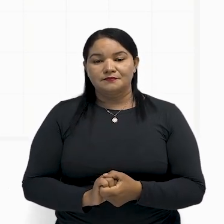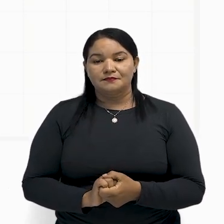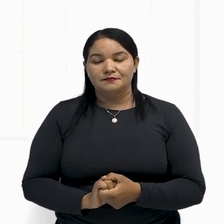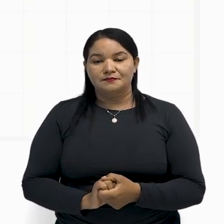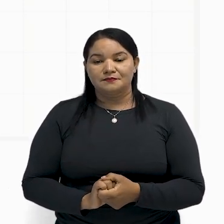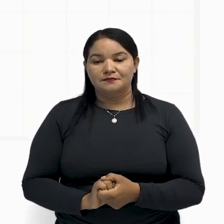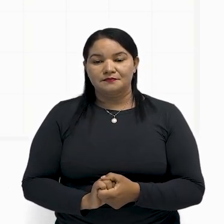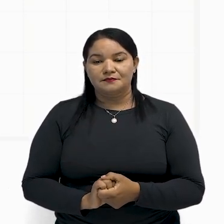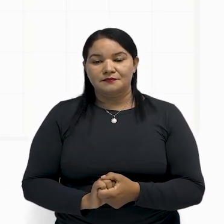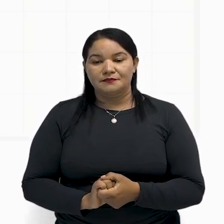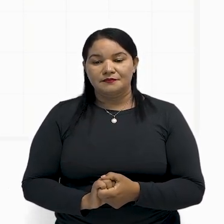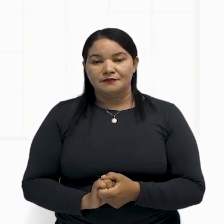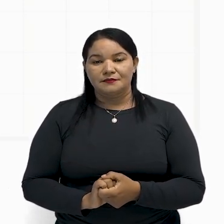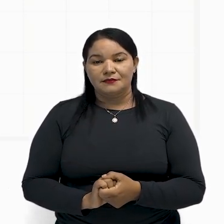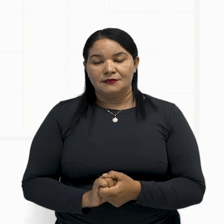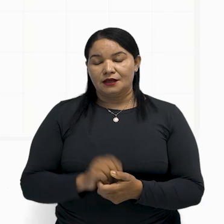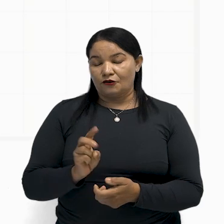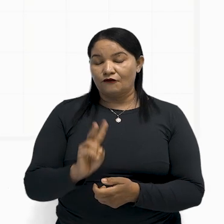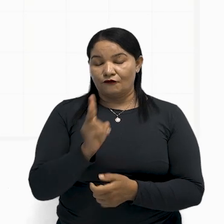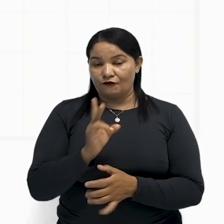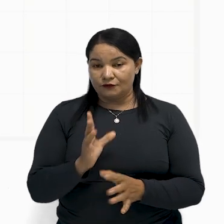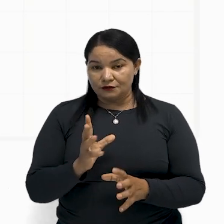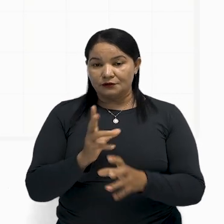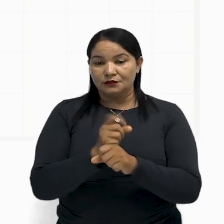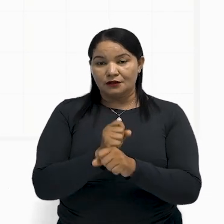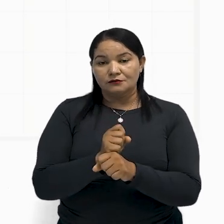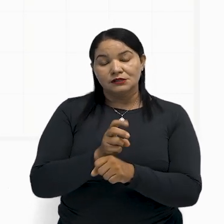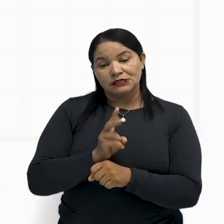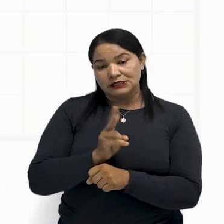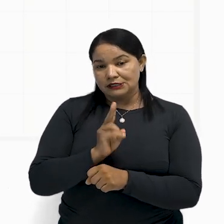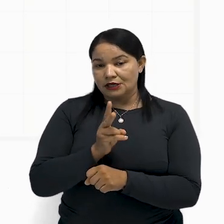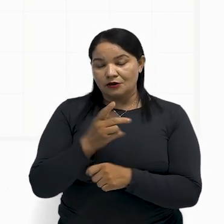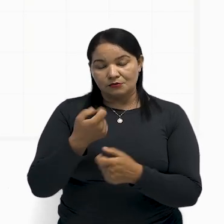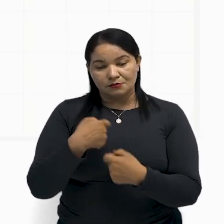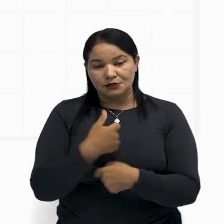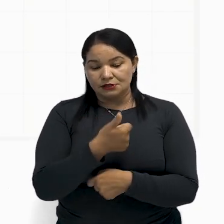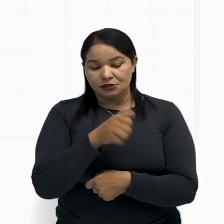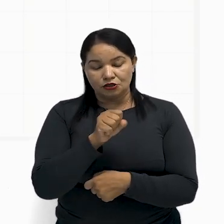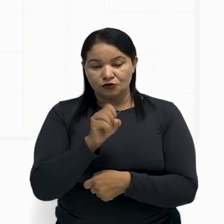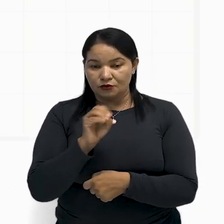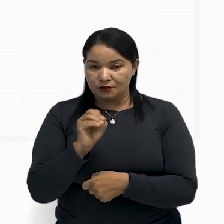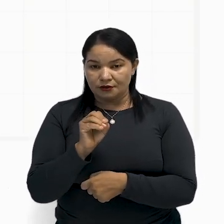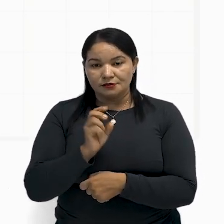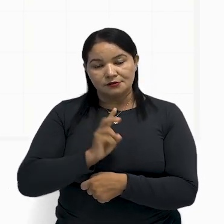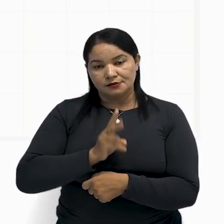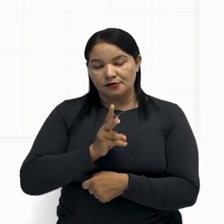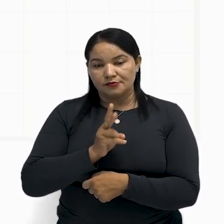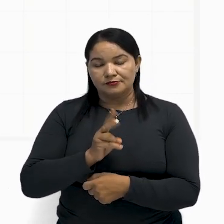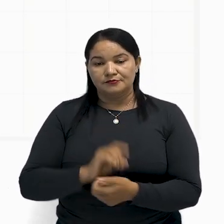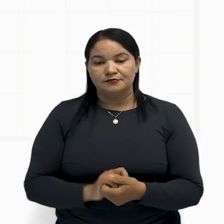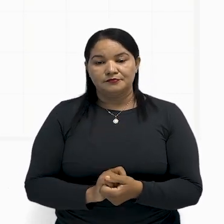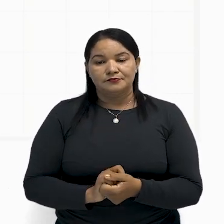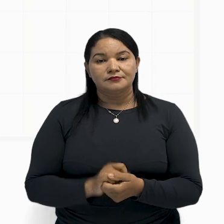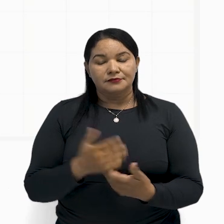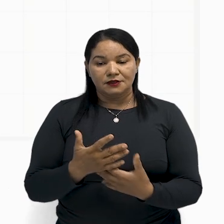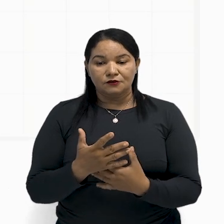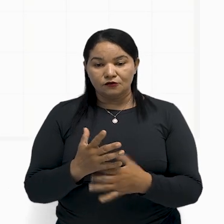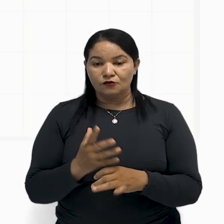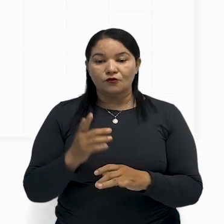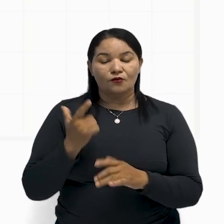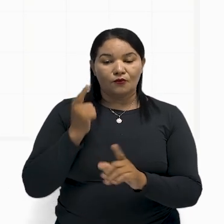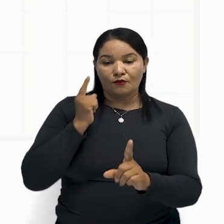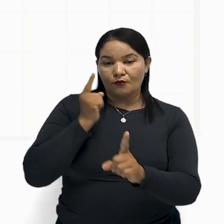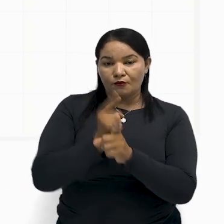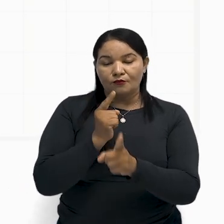o valor total que tem que ser sempre 180 graus. Tá certo? Então, mais uma questão que a gente